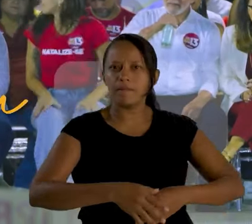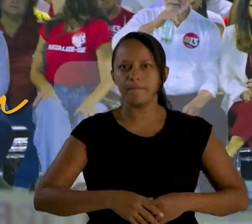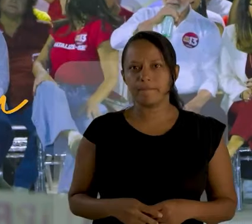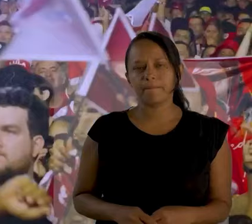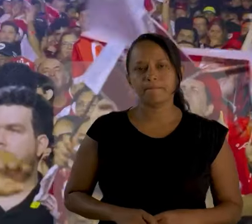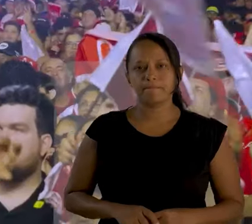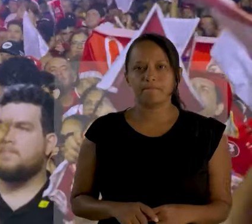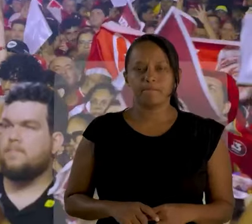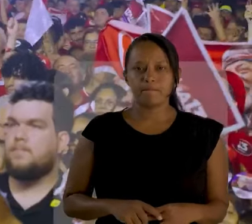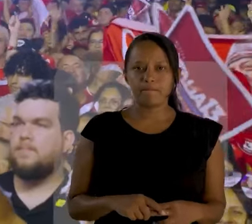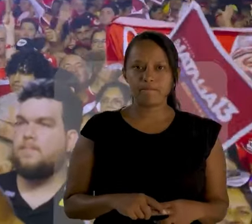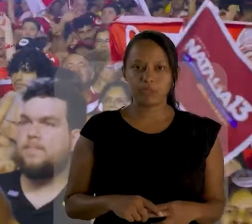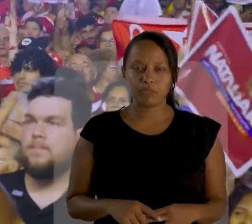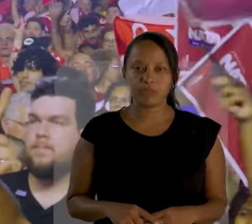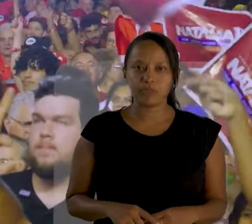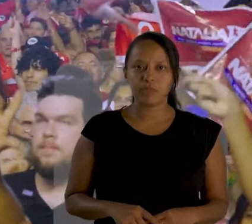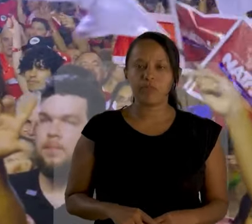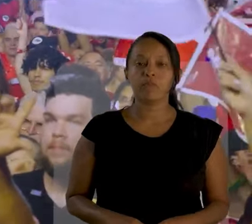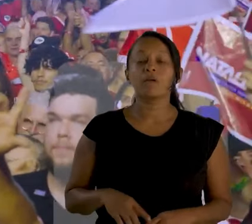mais abandonada.